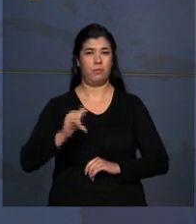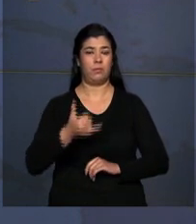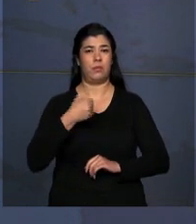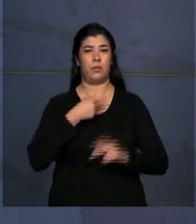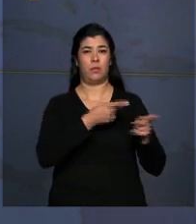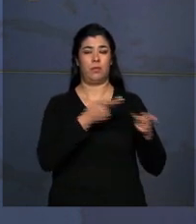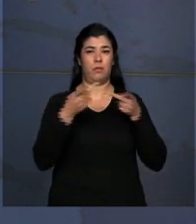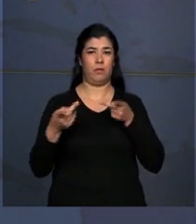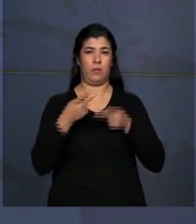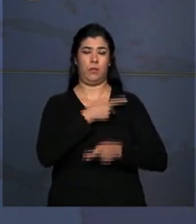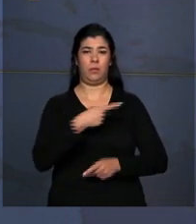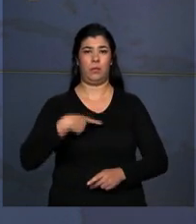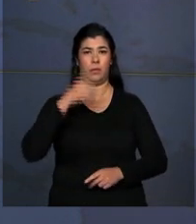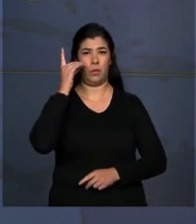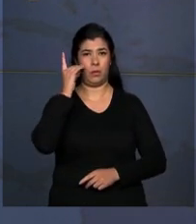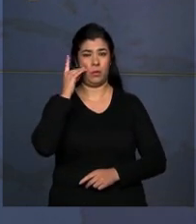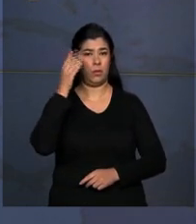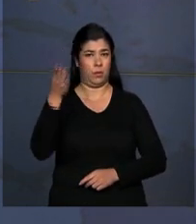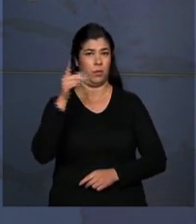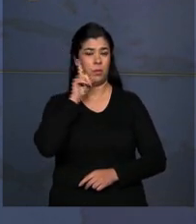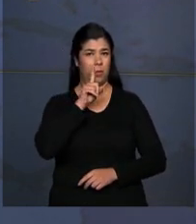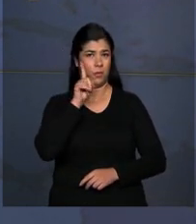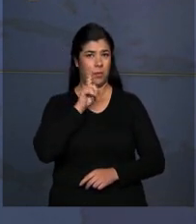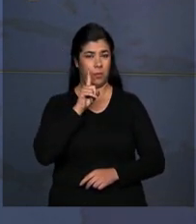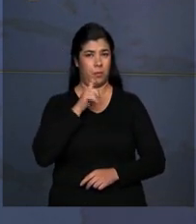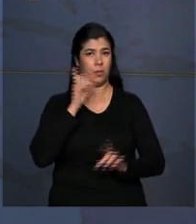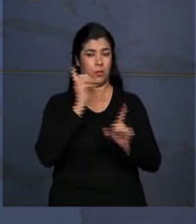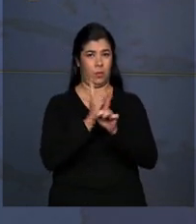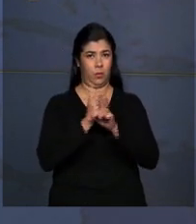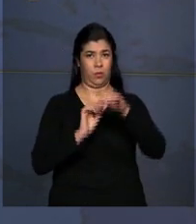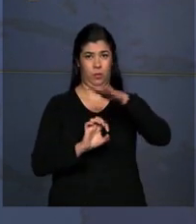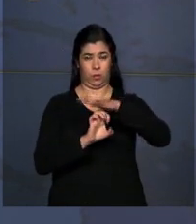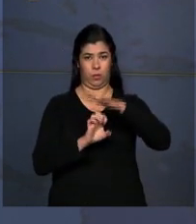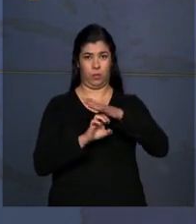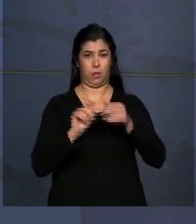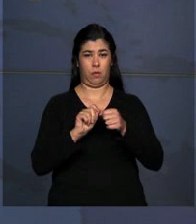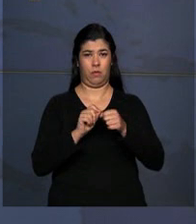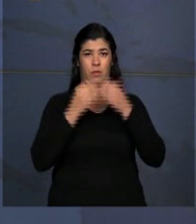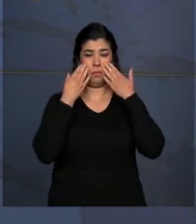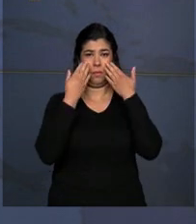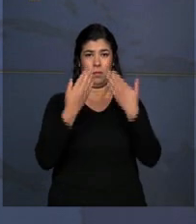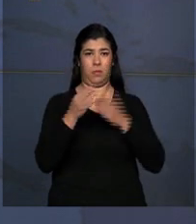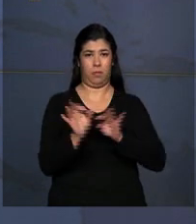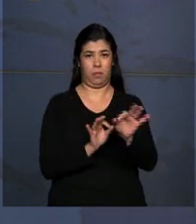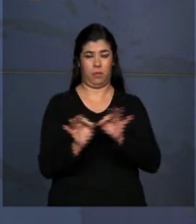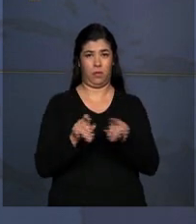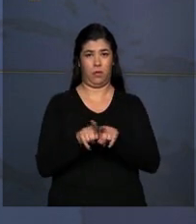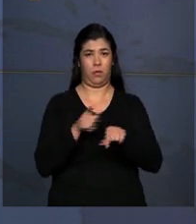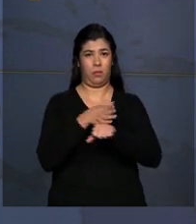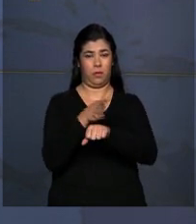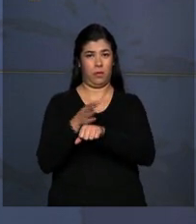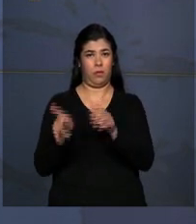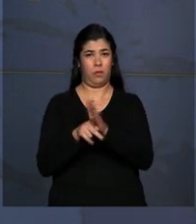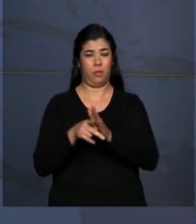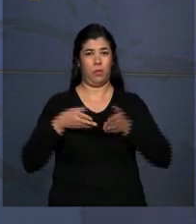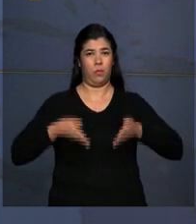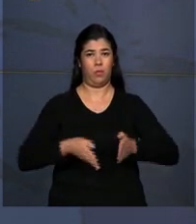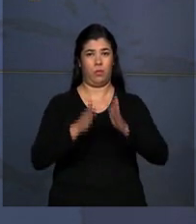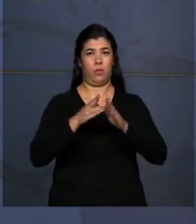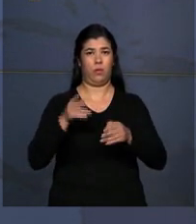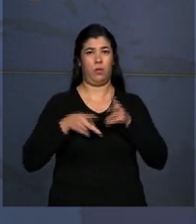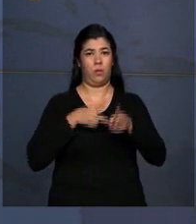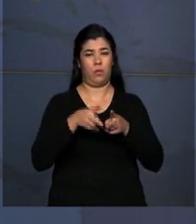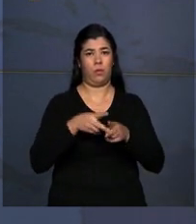da visita da presidenta Dilma Rousseff aos Estados Unidos, o encontro foi realizado para apresentar projetos e investimentos em rodovias,